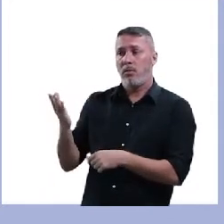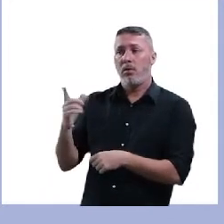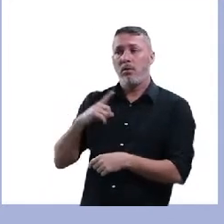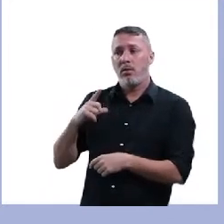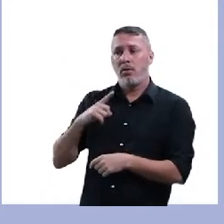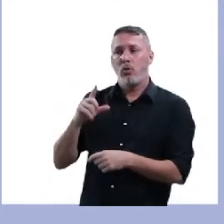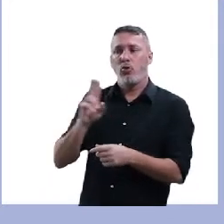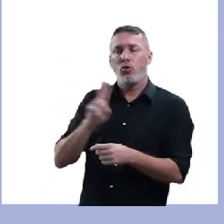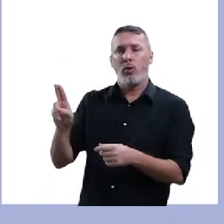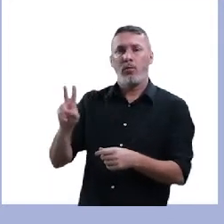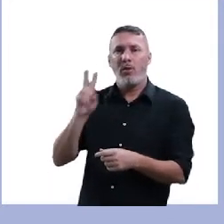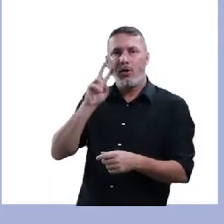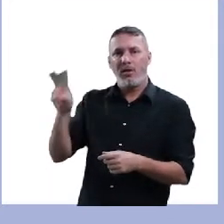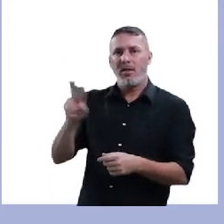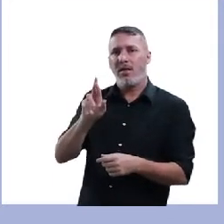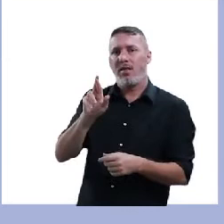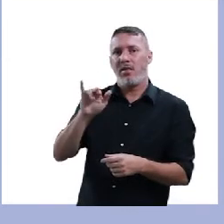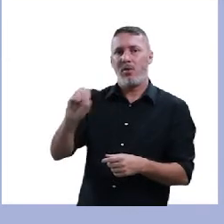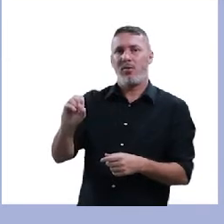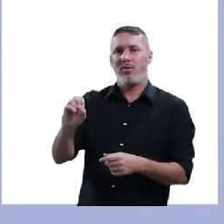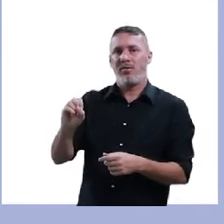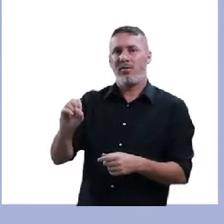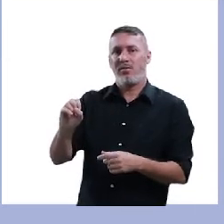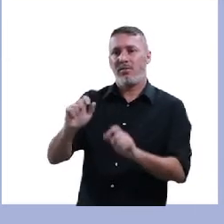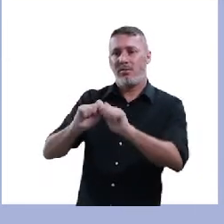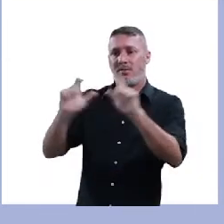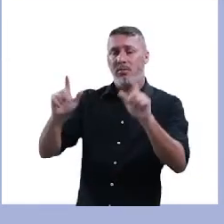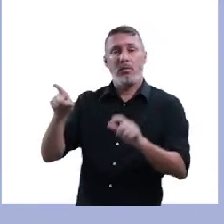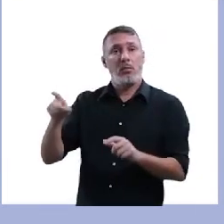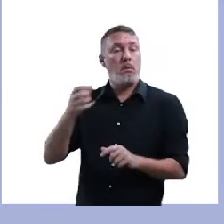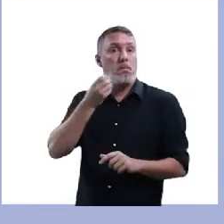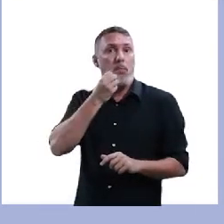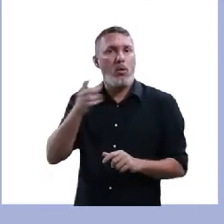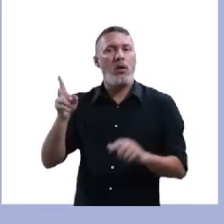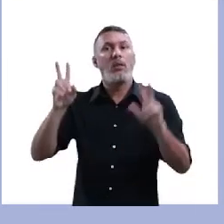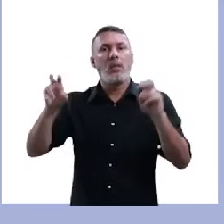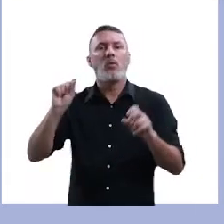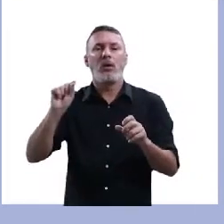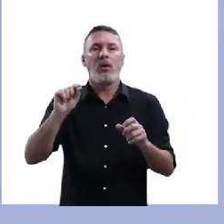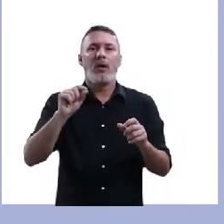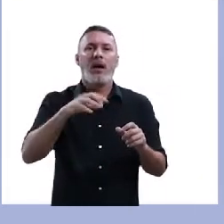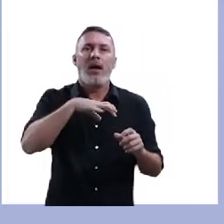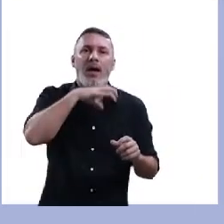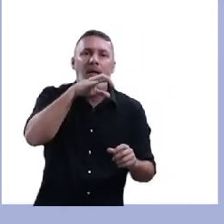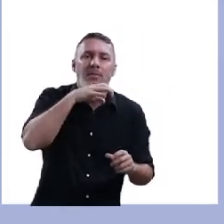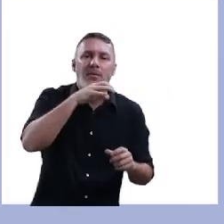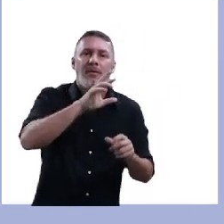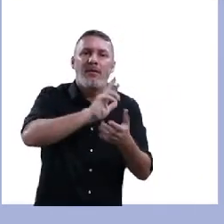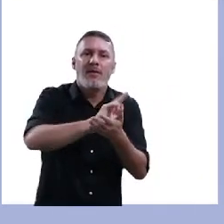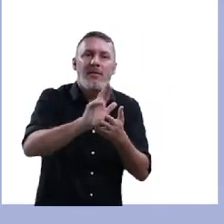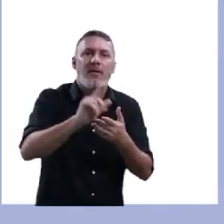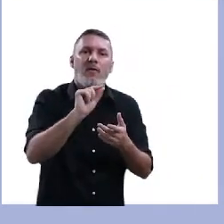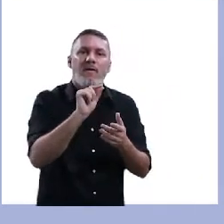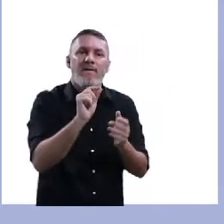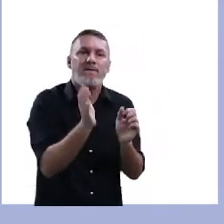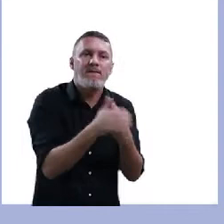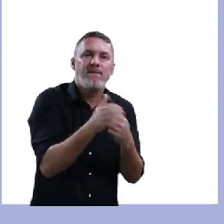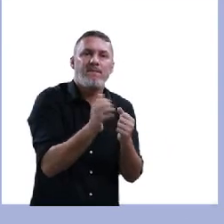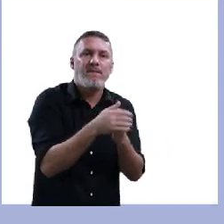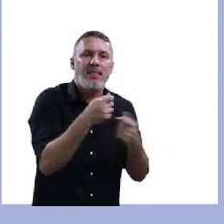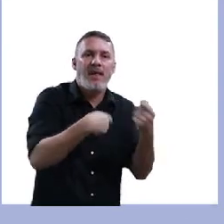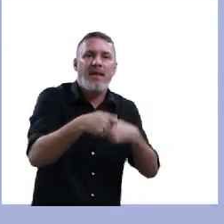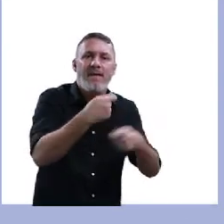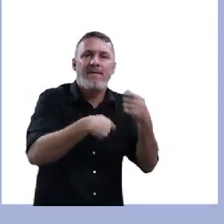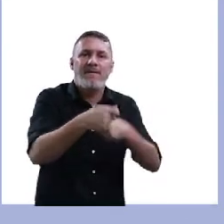vai tratar isso aí de uma forma perfeita. Mas, professor, é um desenho, vai servir como